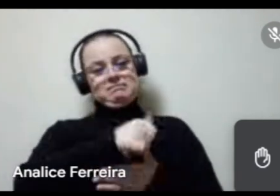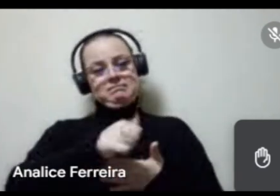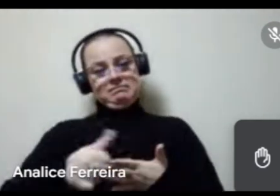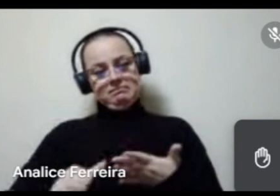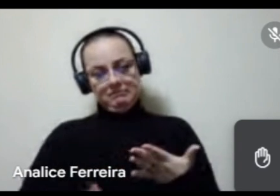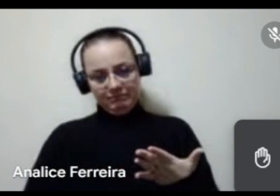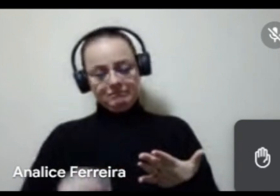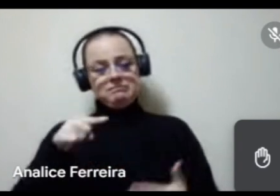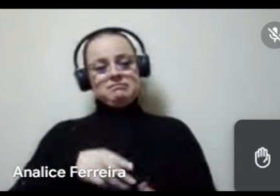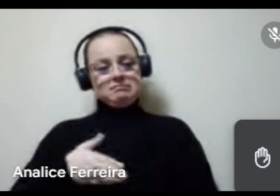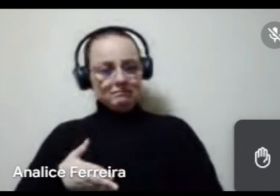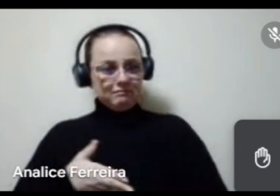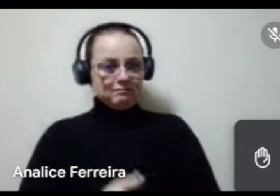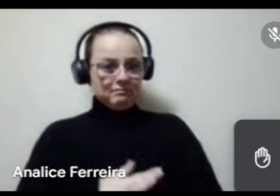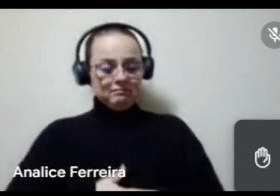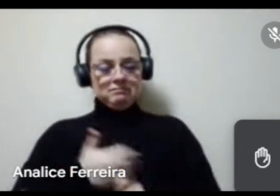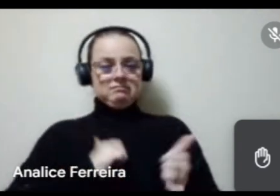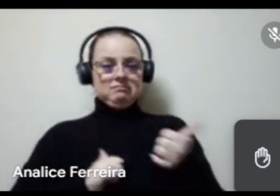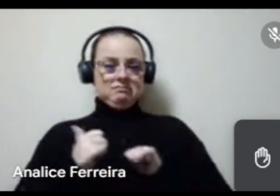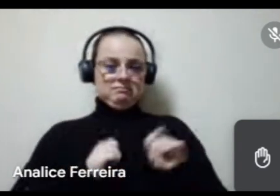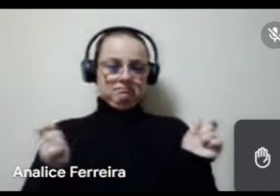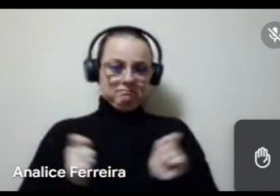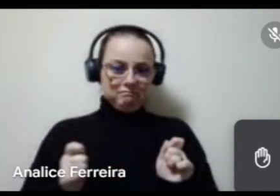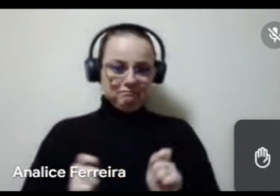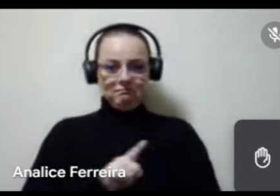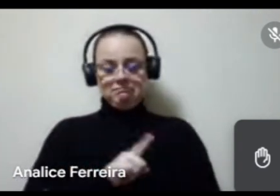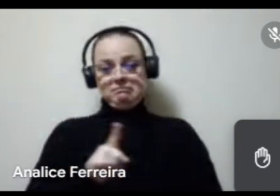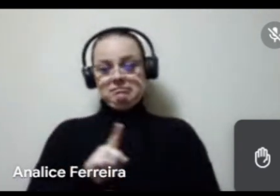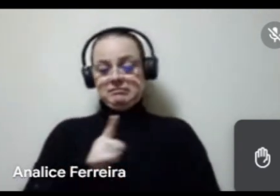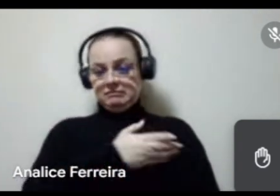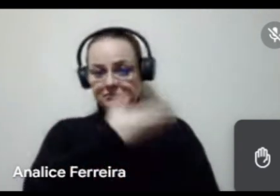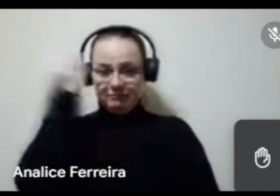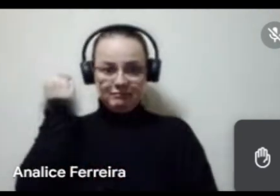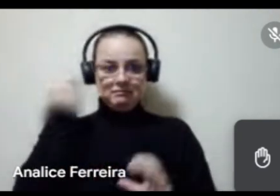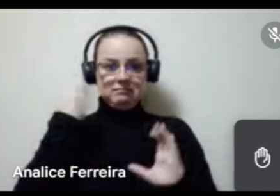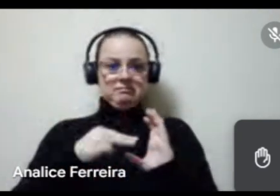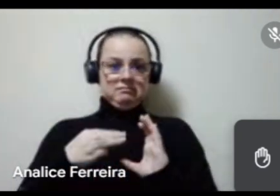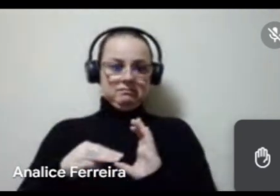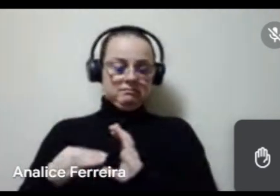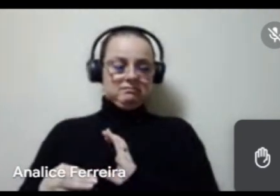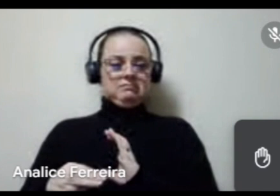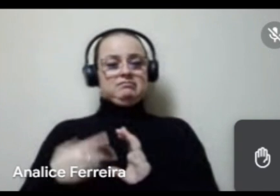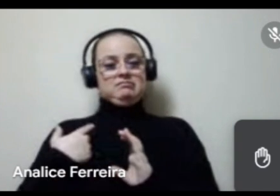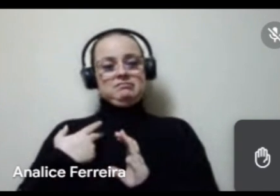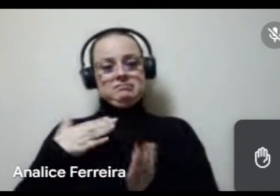dê acesso ao máximo de artistas possíveis, sem deixar de inviabilizar uma produção digna.